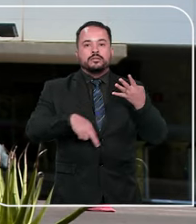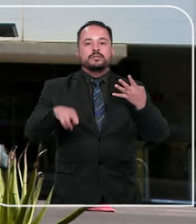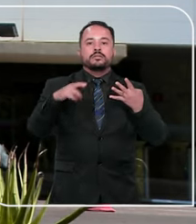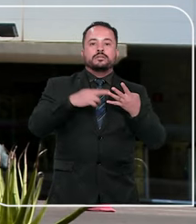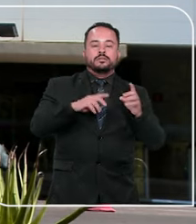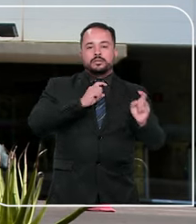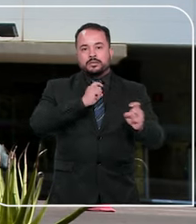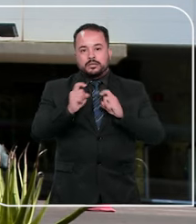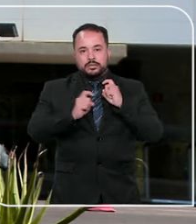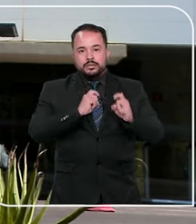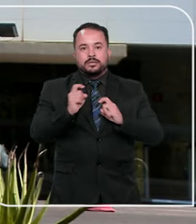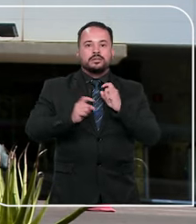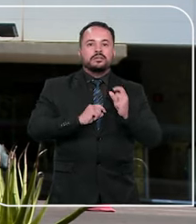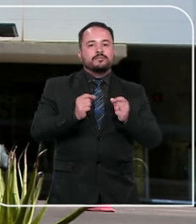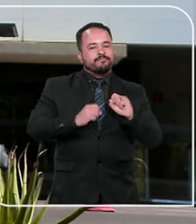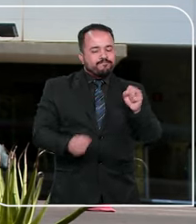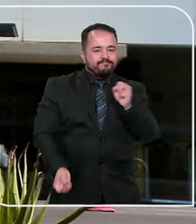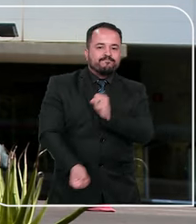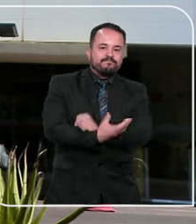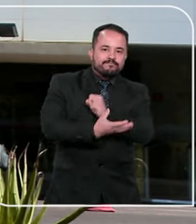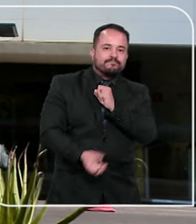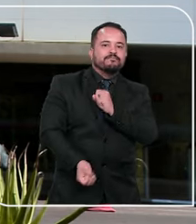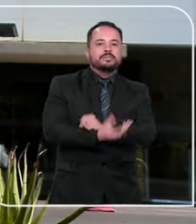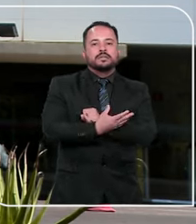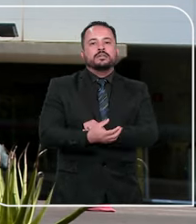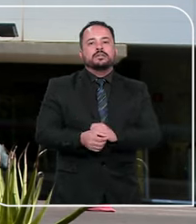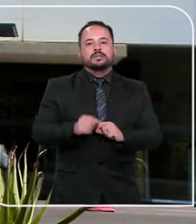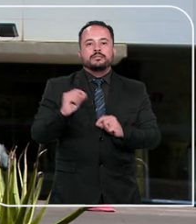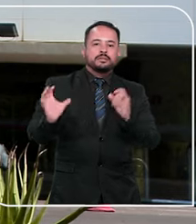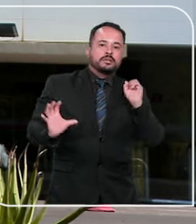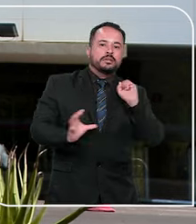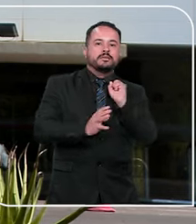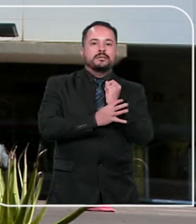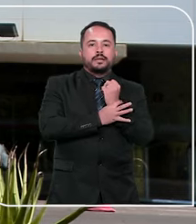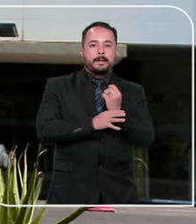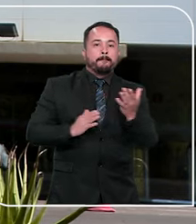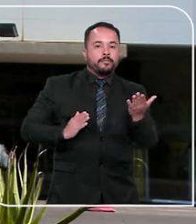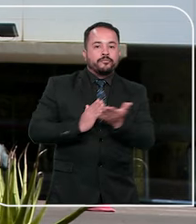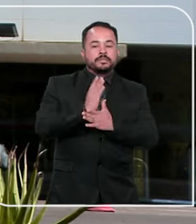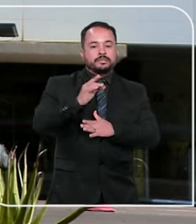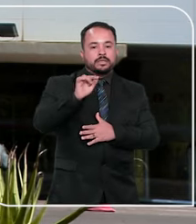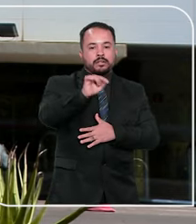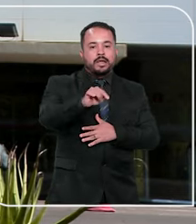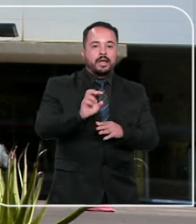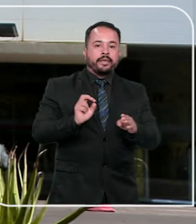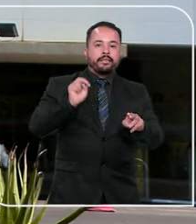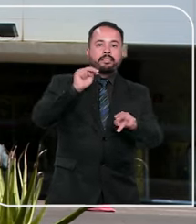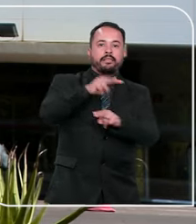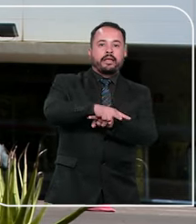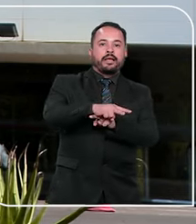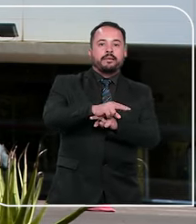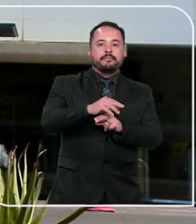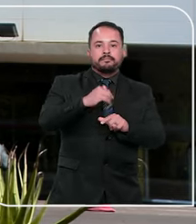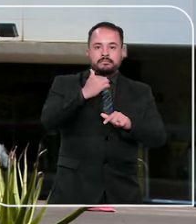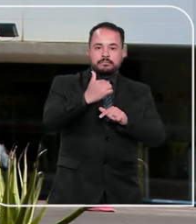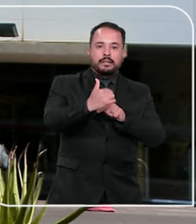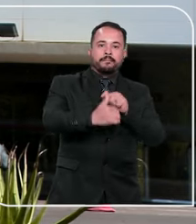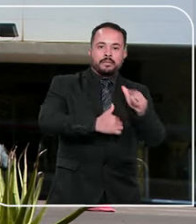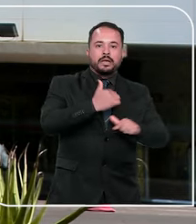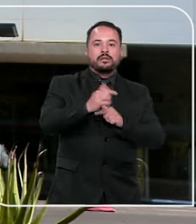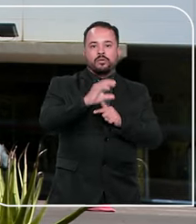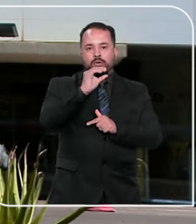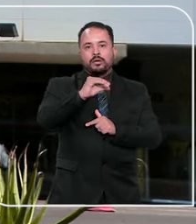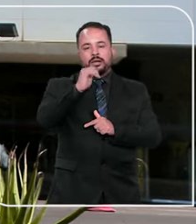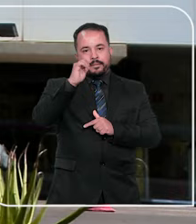tido um recurso administrativo provido de forma fraudulenta, o que teria garantido a aprovação dele no exame. A denúncia aponta que, para